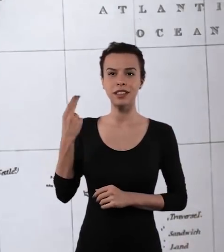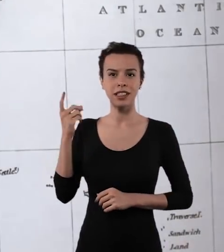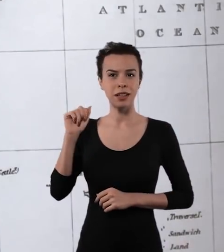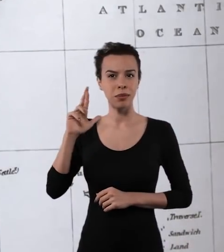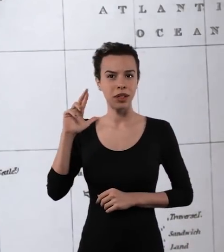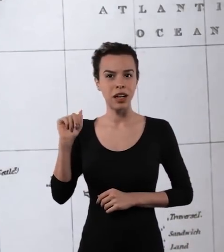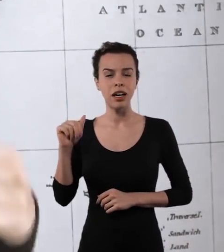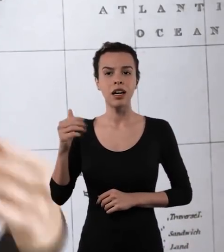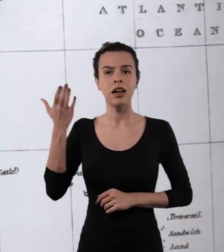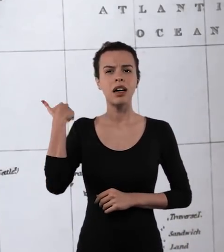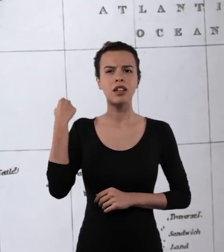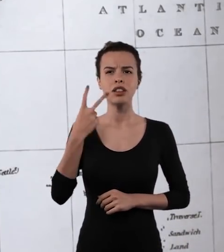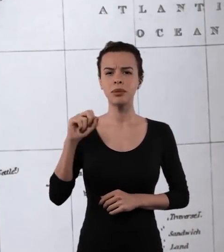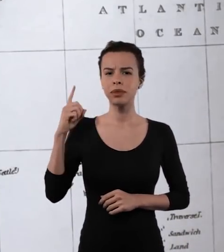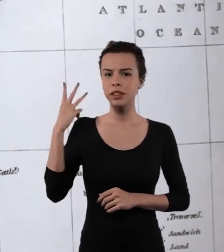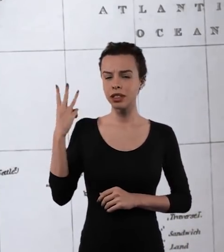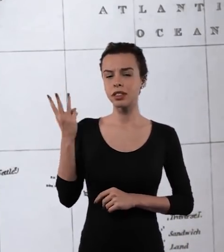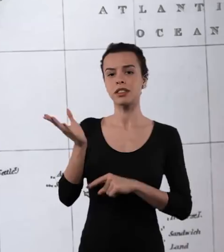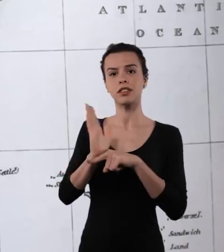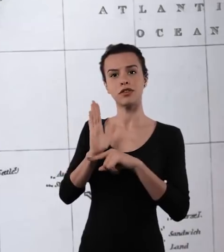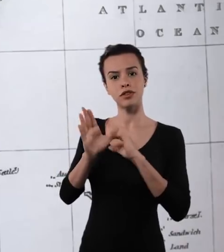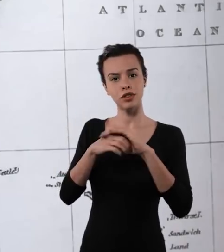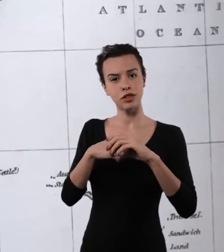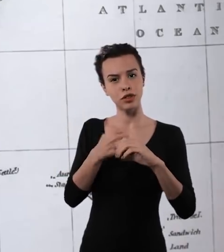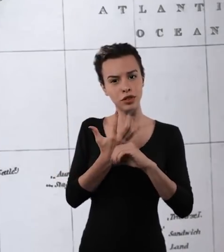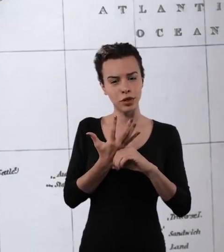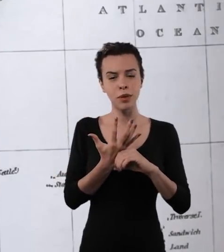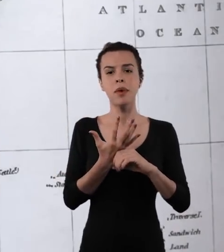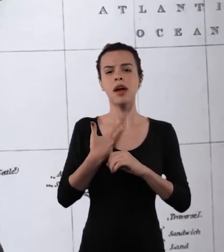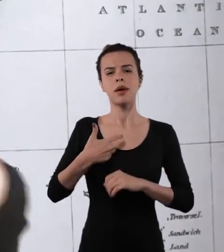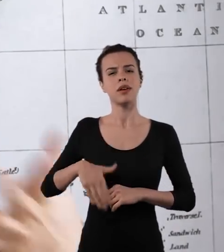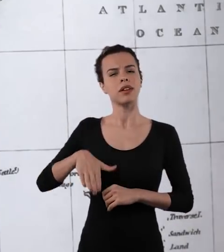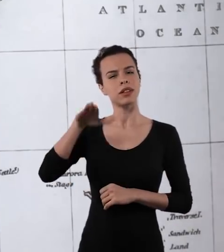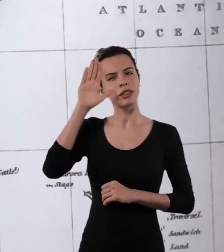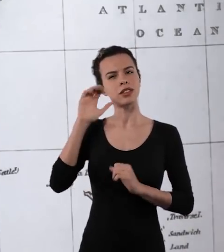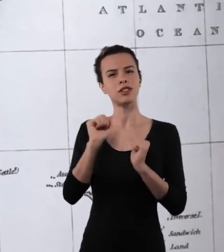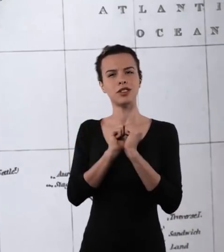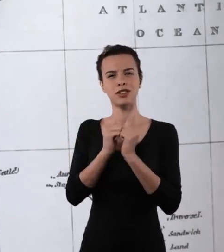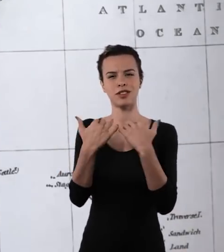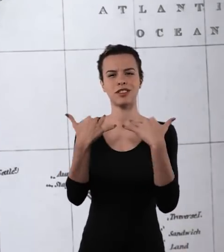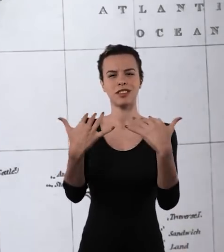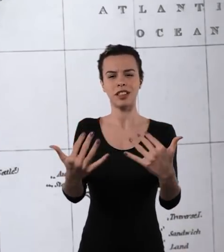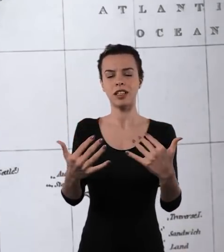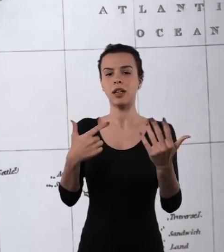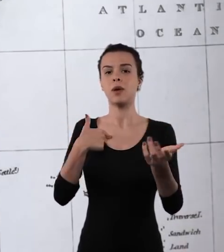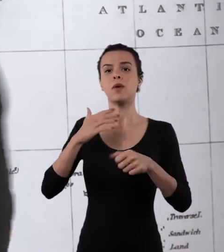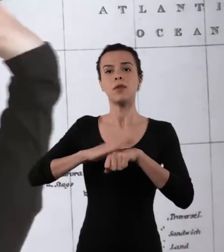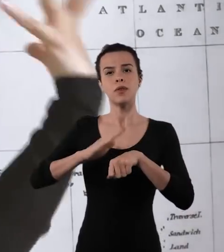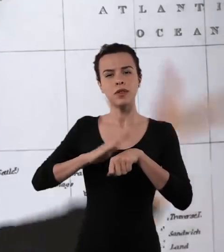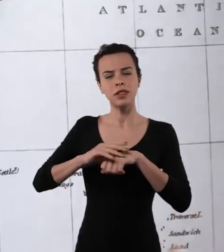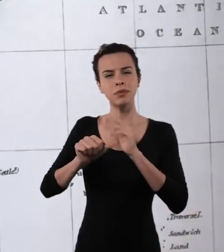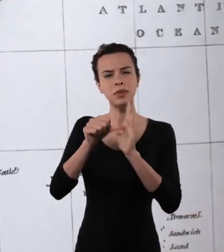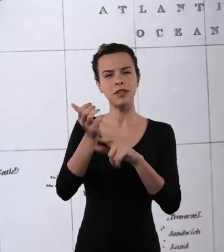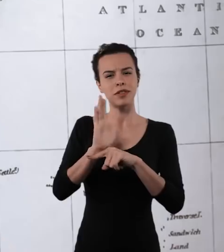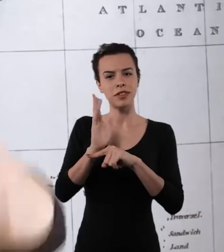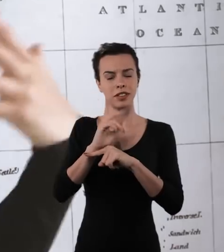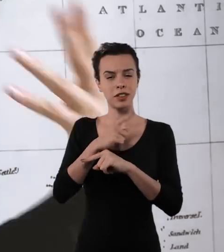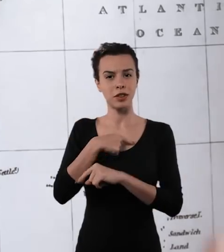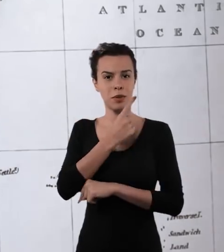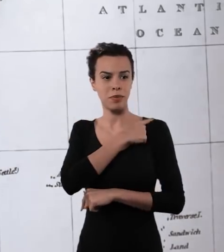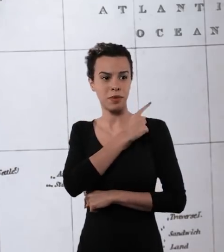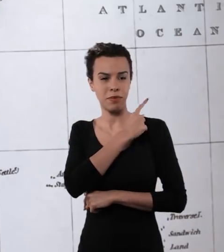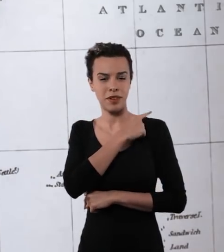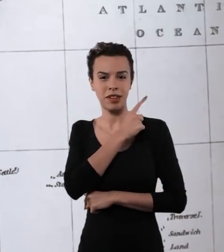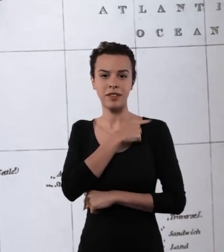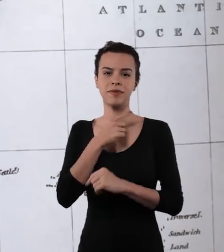eu sou a Débora Ladinho, eu tô desde 2013 fazendo videoaulas no YouTube, eu cresci meio que junto com a audiência, né, eu fiz o meu primeiro vídeo, eu tava